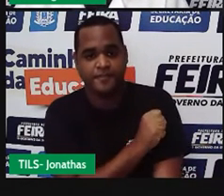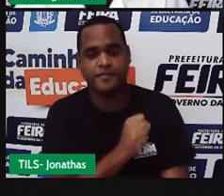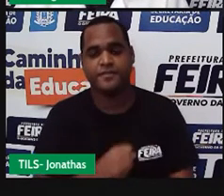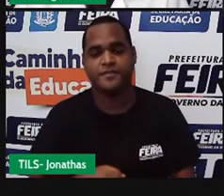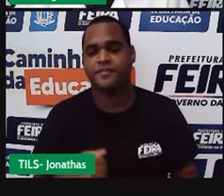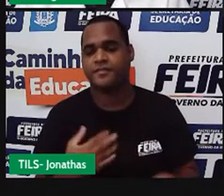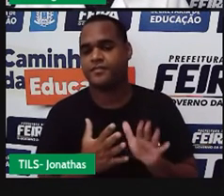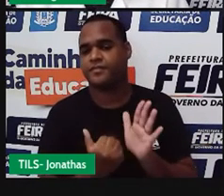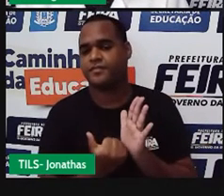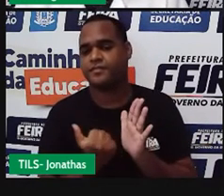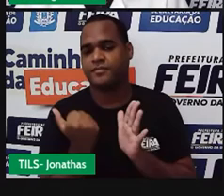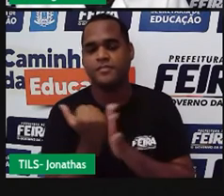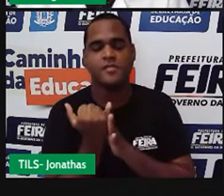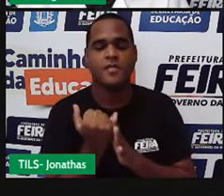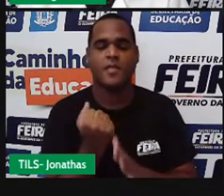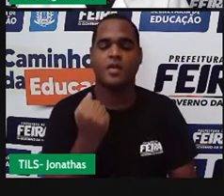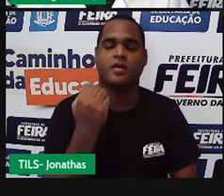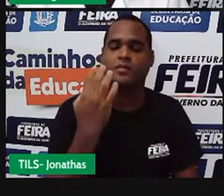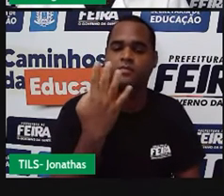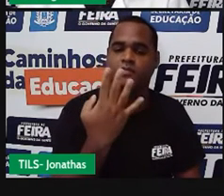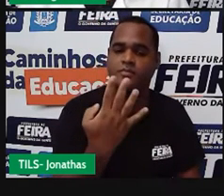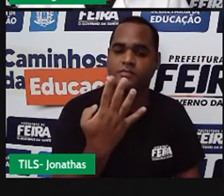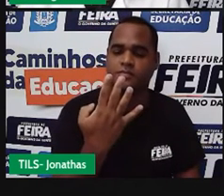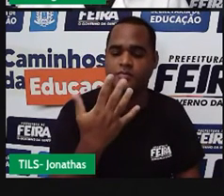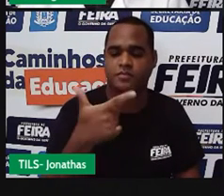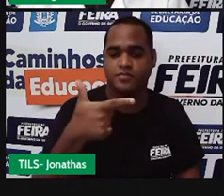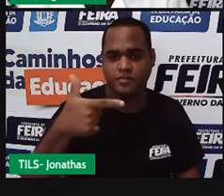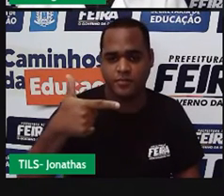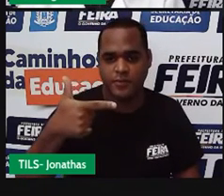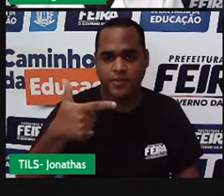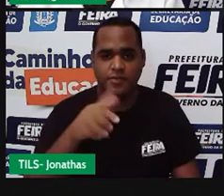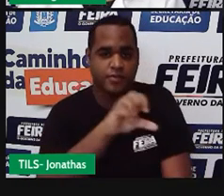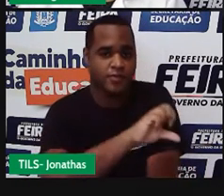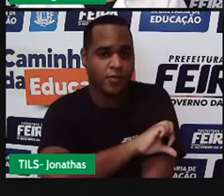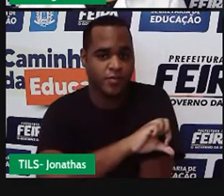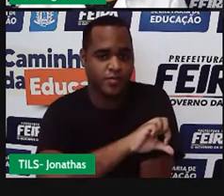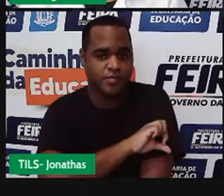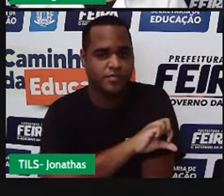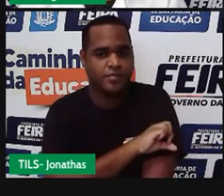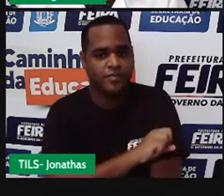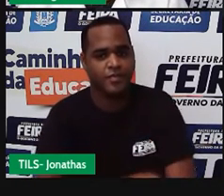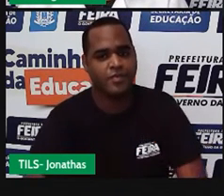mais 42 do nono.